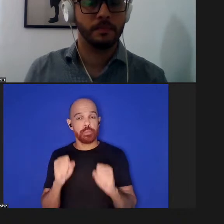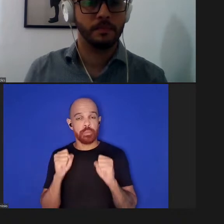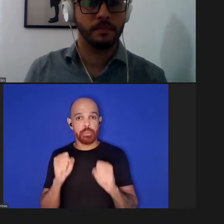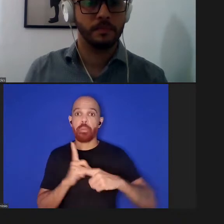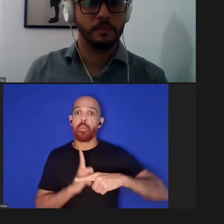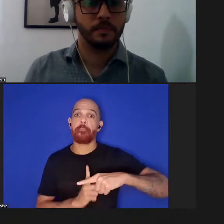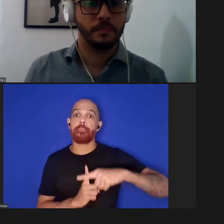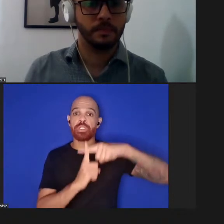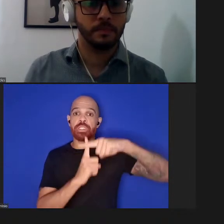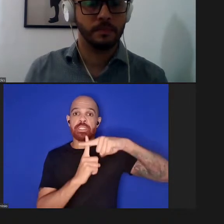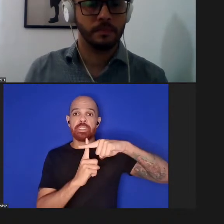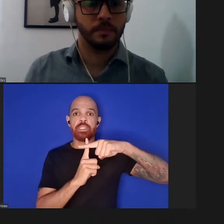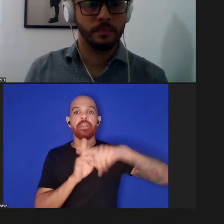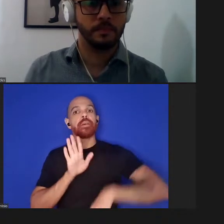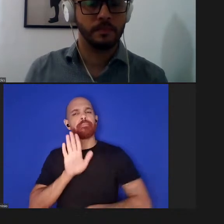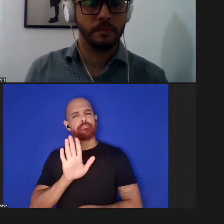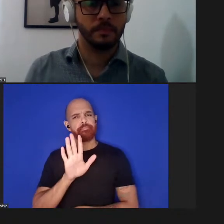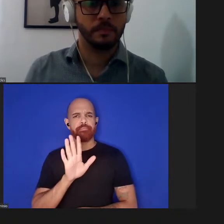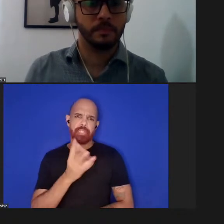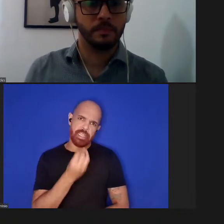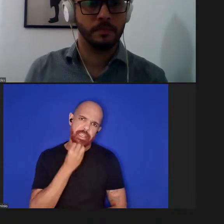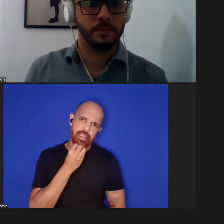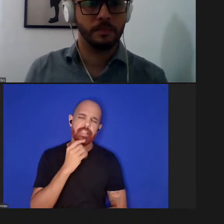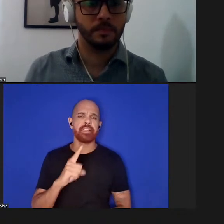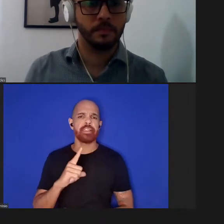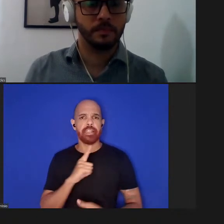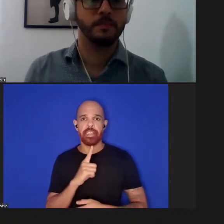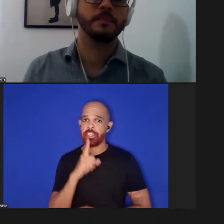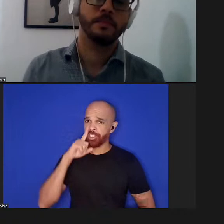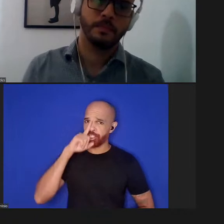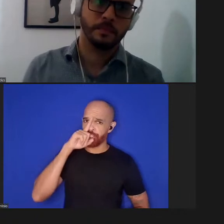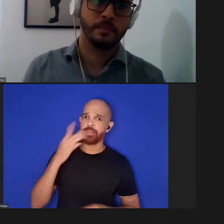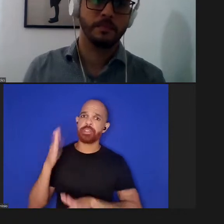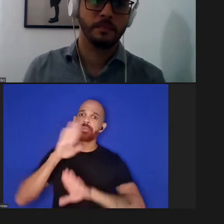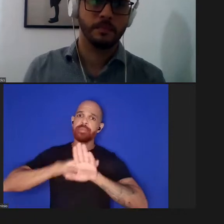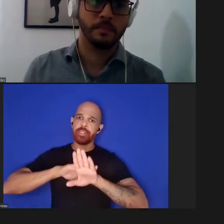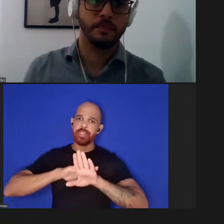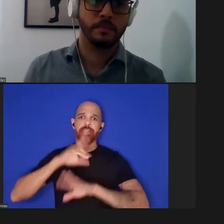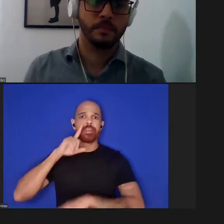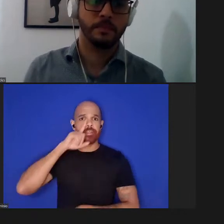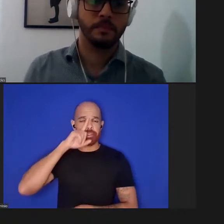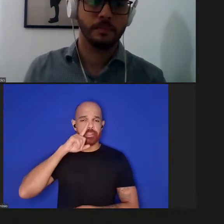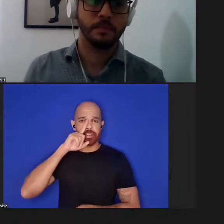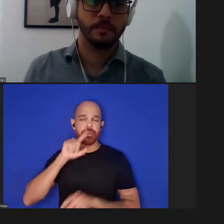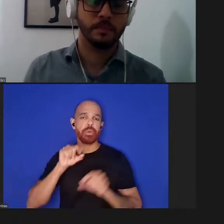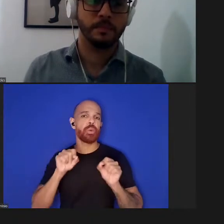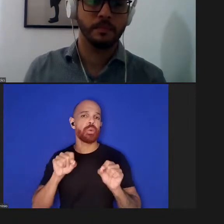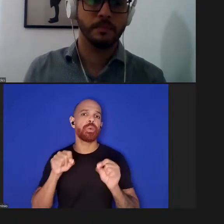mas é claro também que existem riscos no que tange